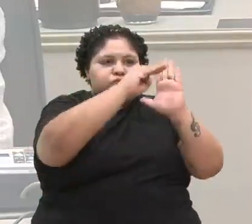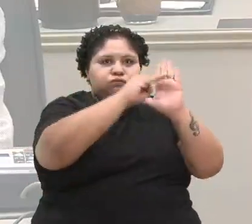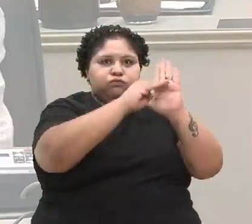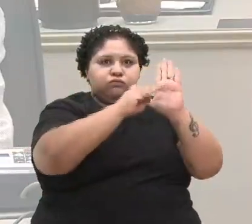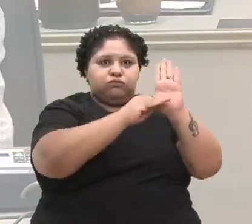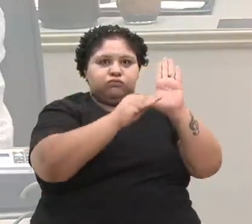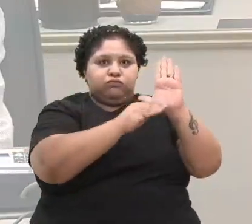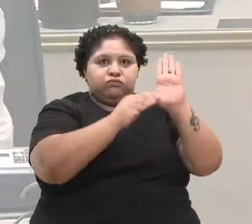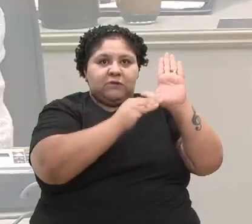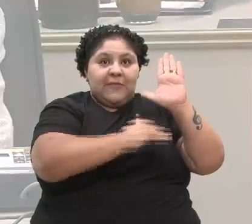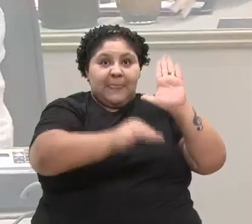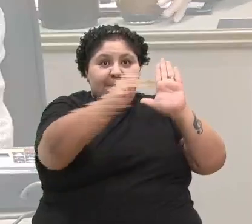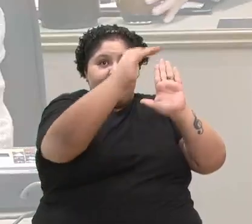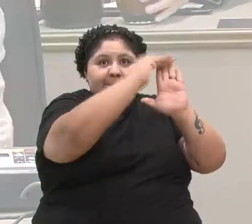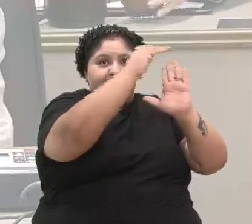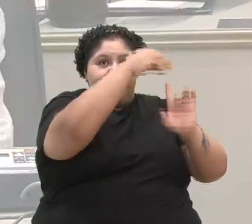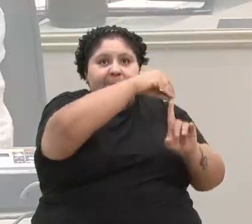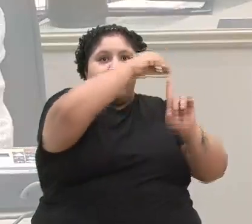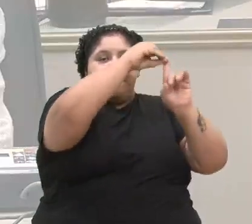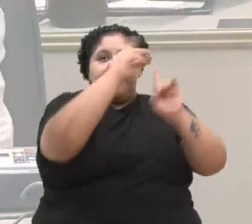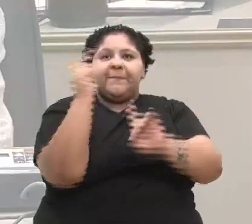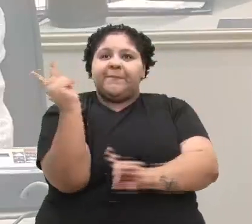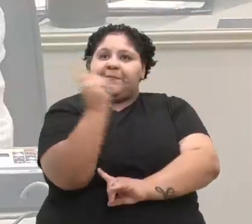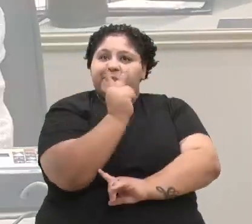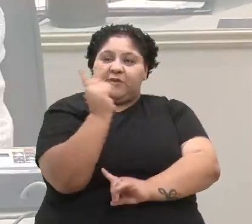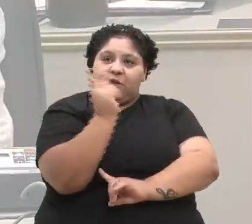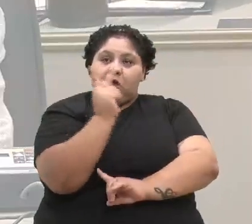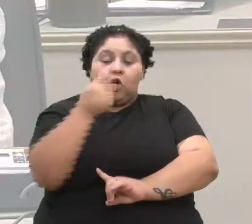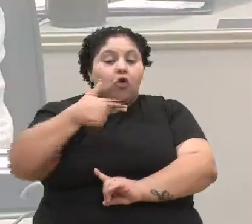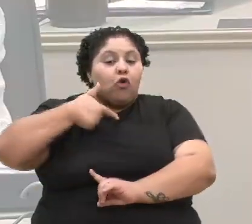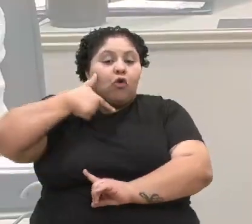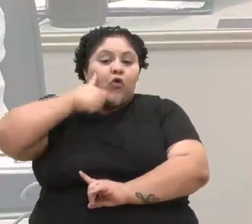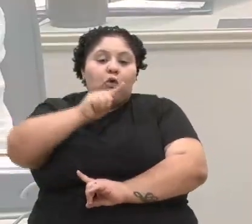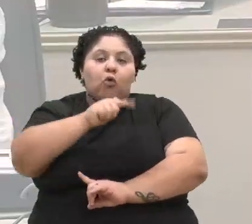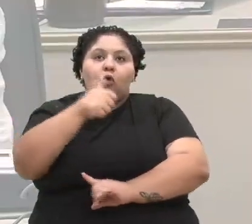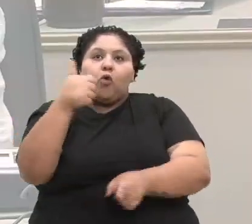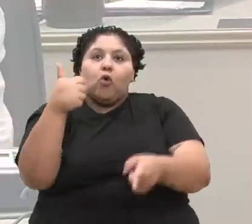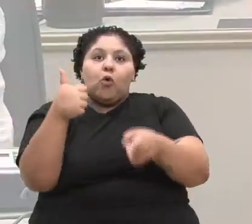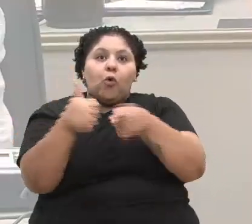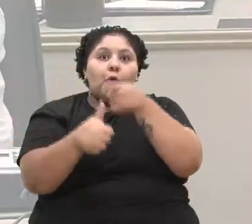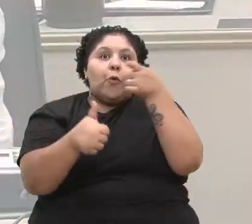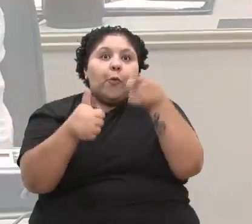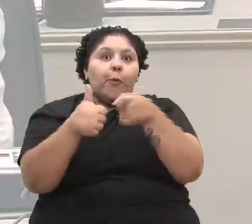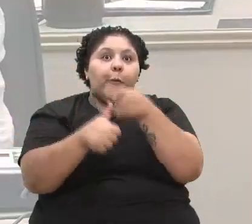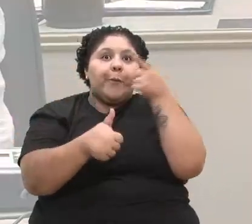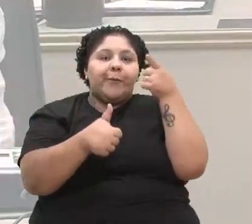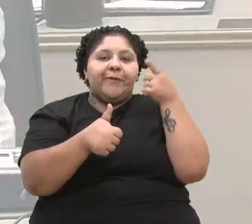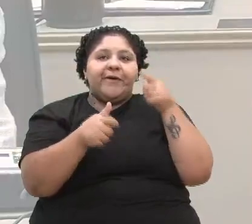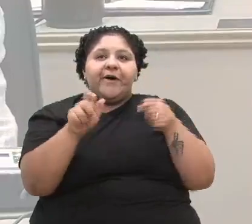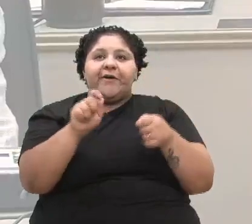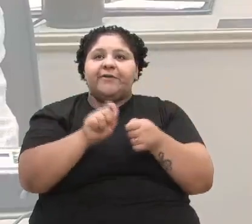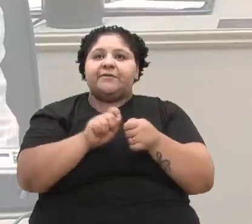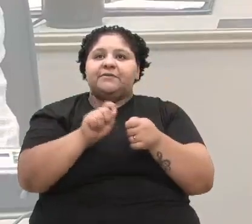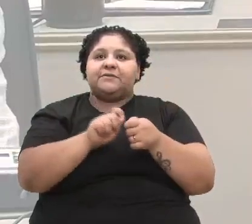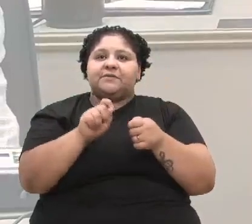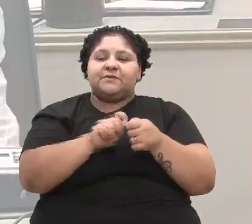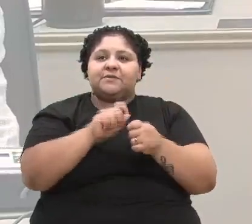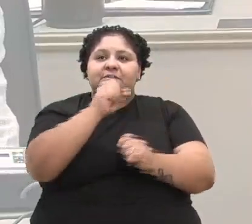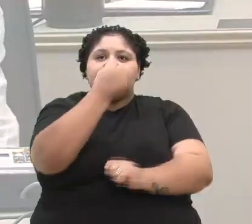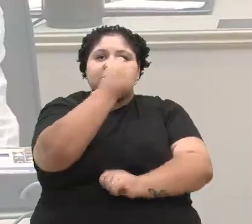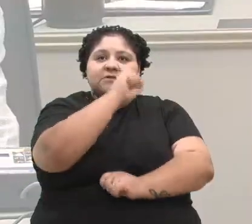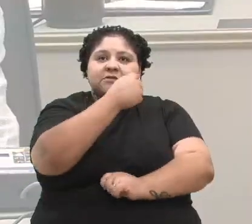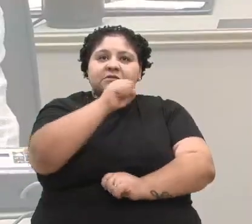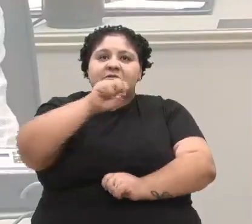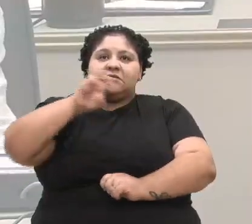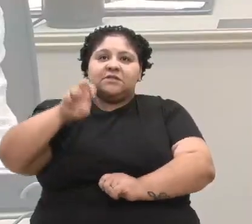principal categoria, a dupla alcançou o primeiro lugar ao fazer 85